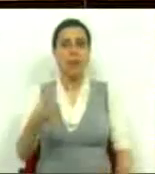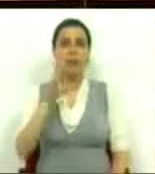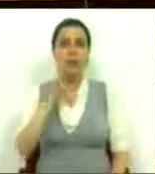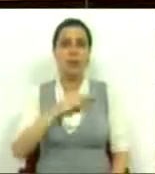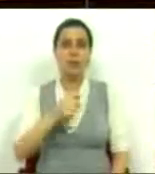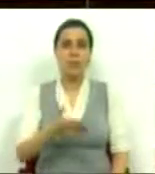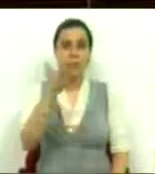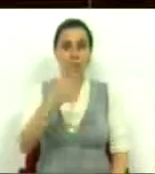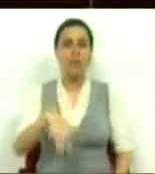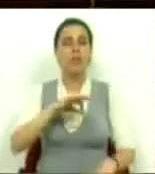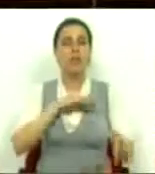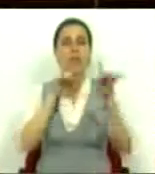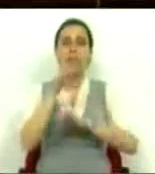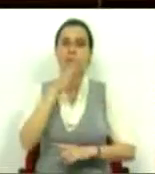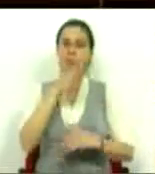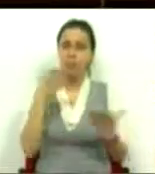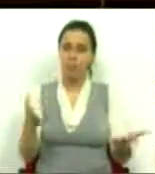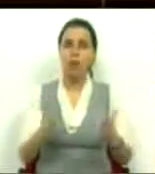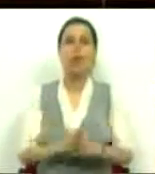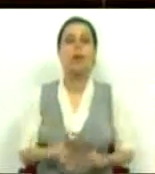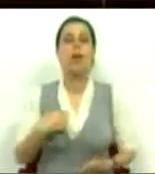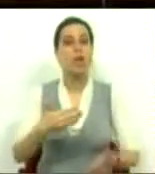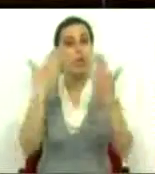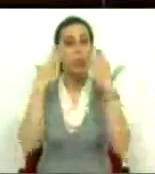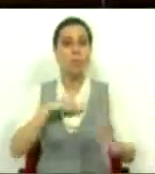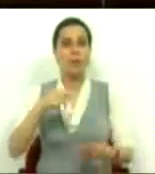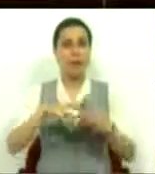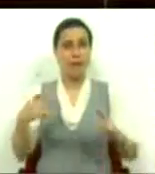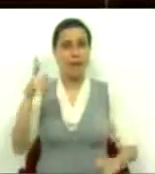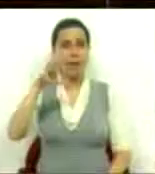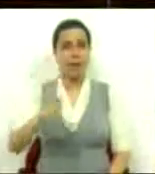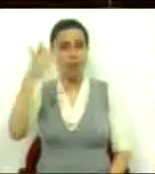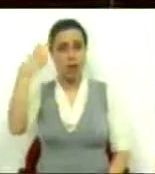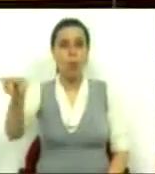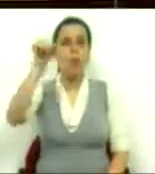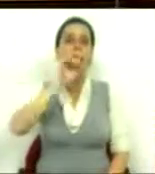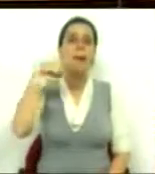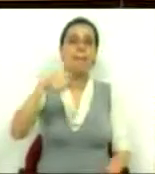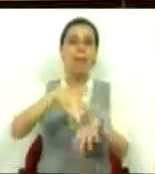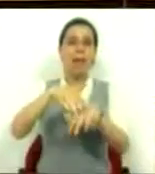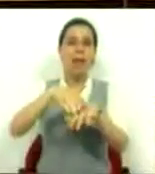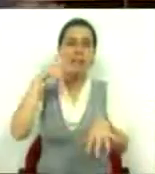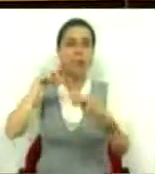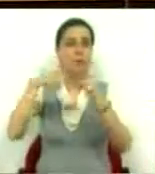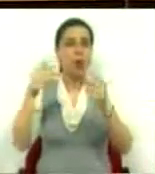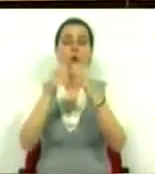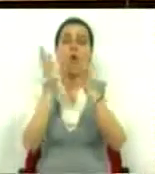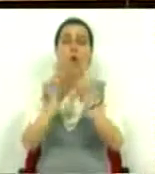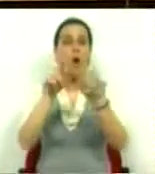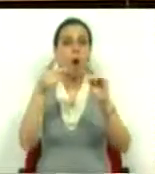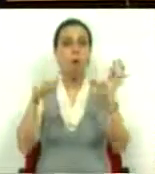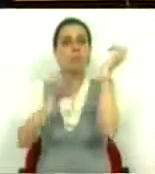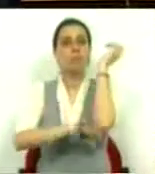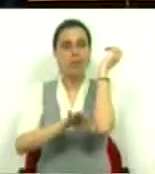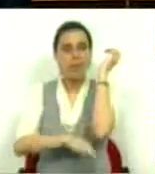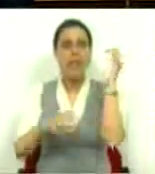Sr. Presidente, Srs. Deputados, Srs. Deputadas, quero também saudar o Sr. Presidente da Câmara Municipal de Lisboa, a Sra. Presidente da Assembleia Municipal, todos os autarcas